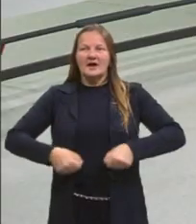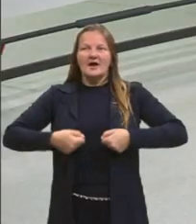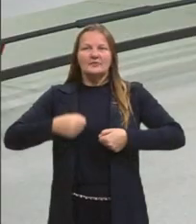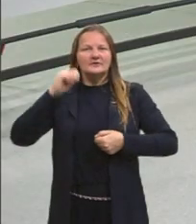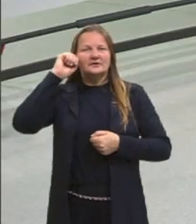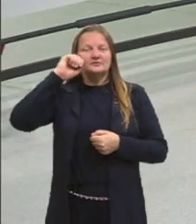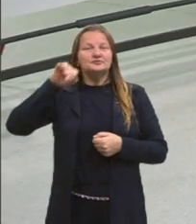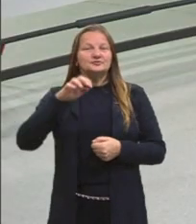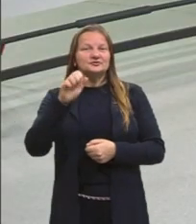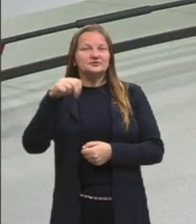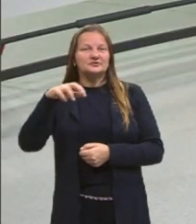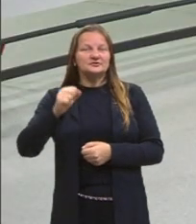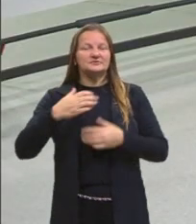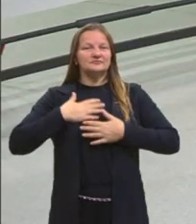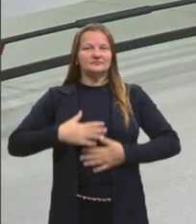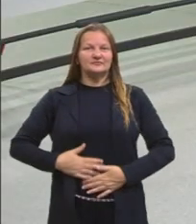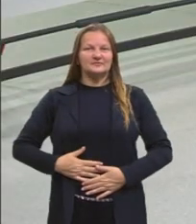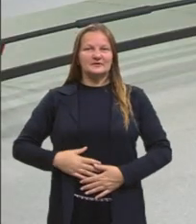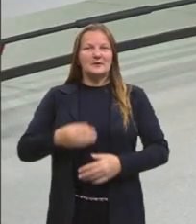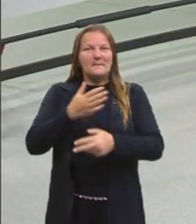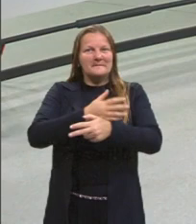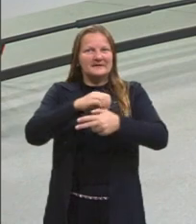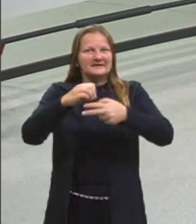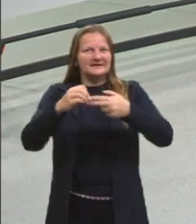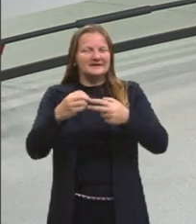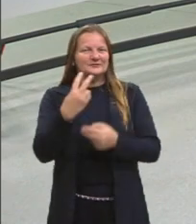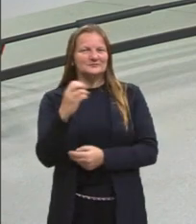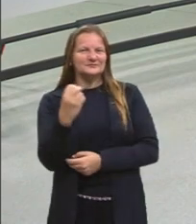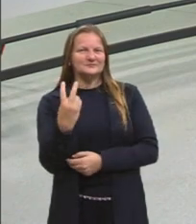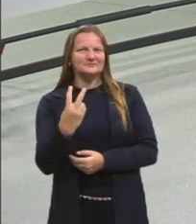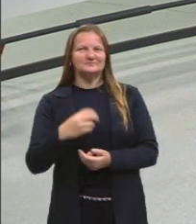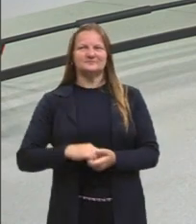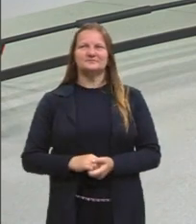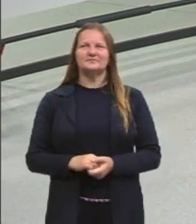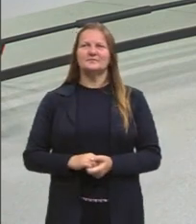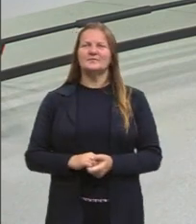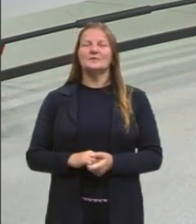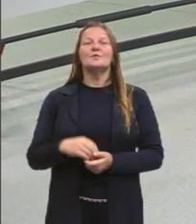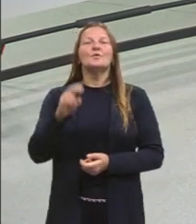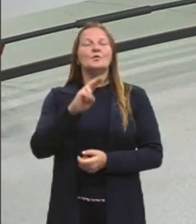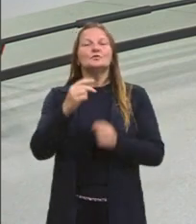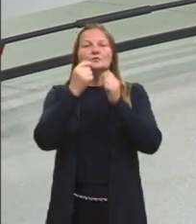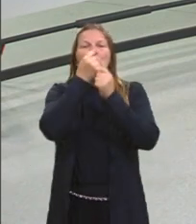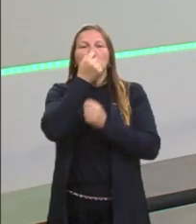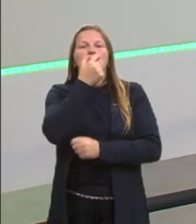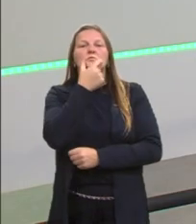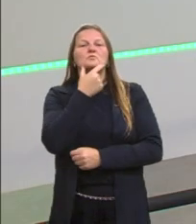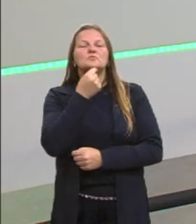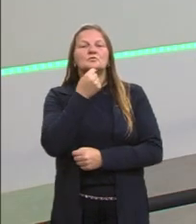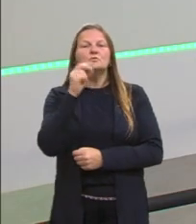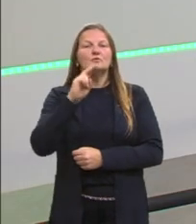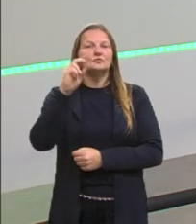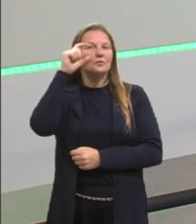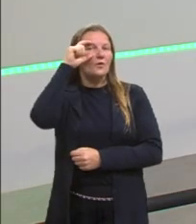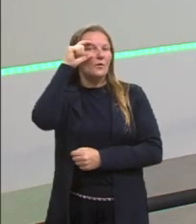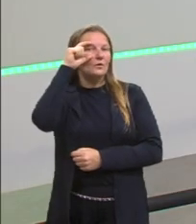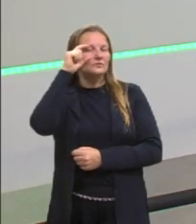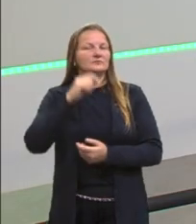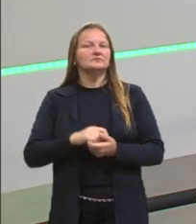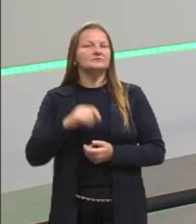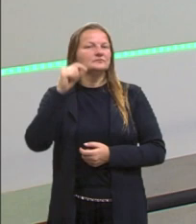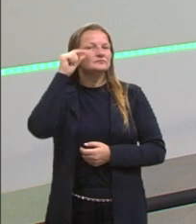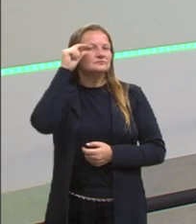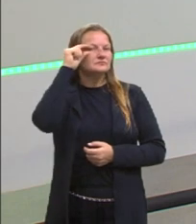uma camiseta do projeto Pré-ENEM 2022, uso cavanhaque e um óculos com uma